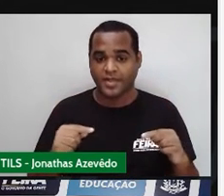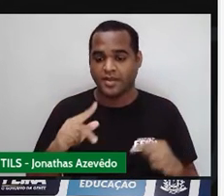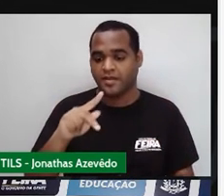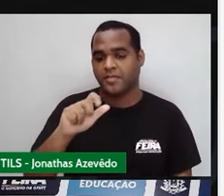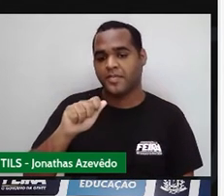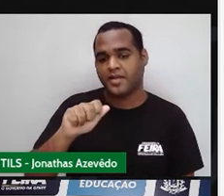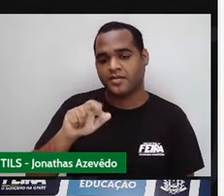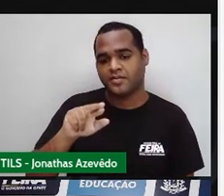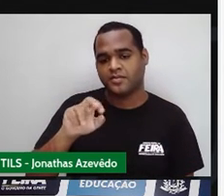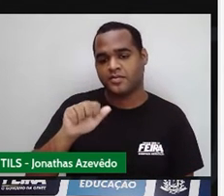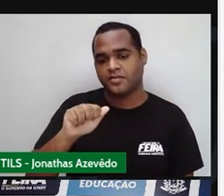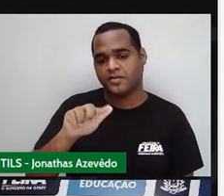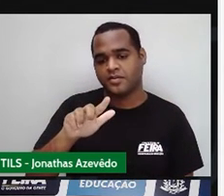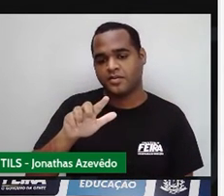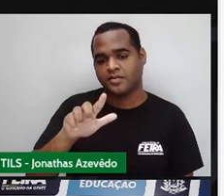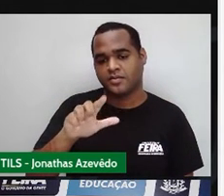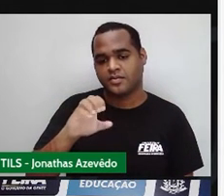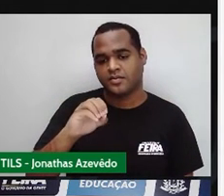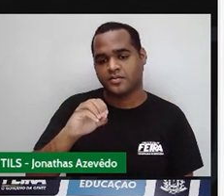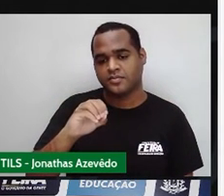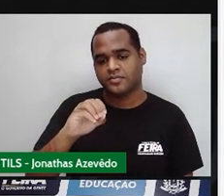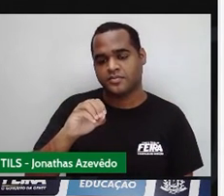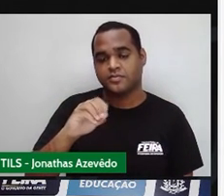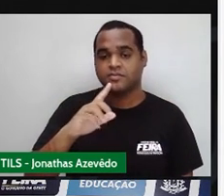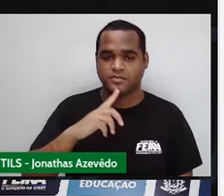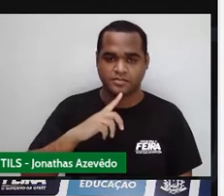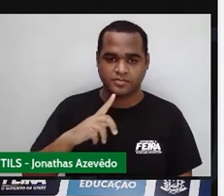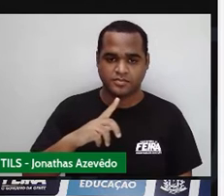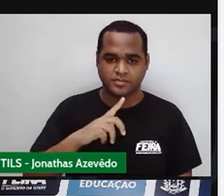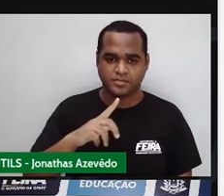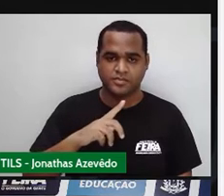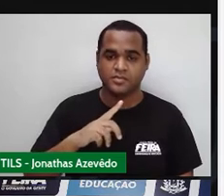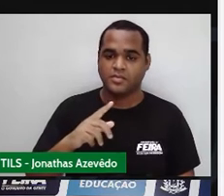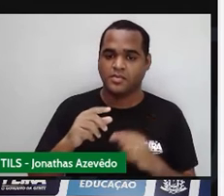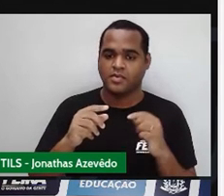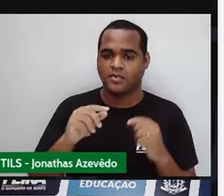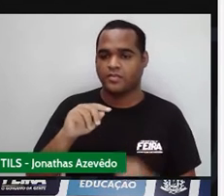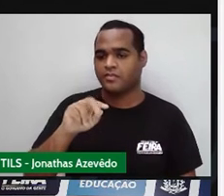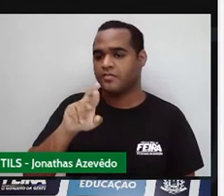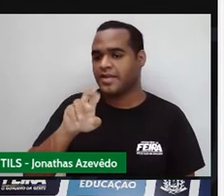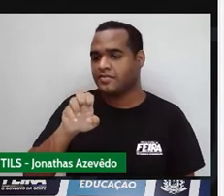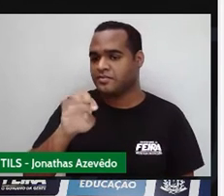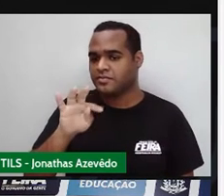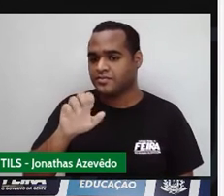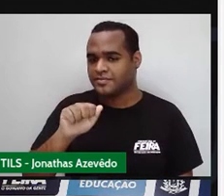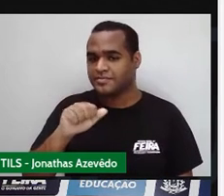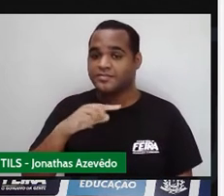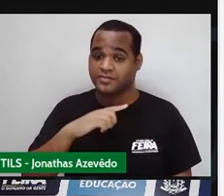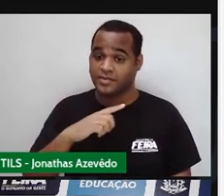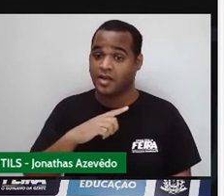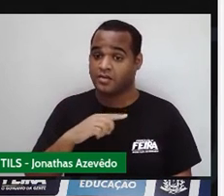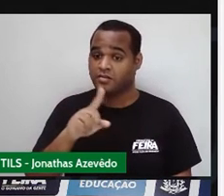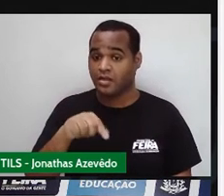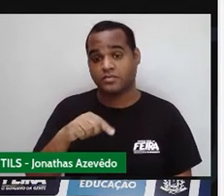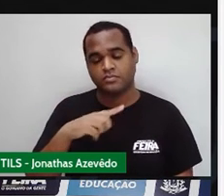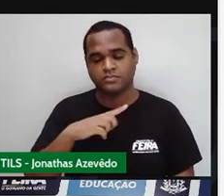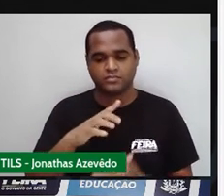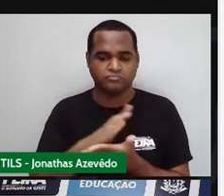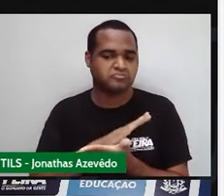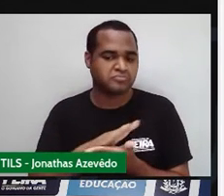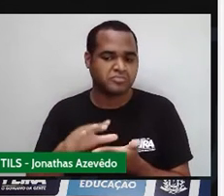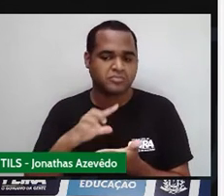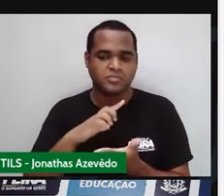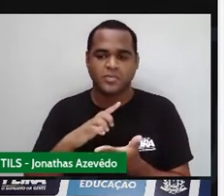paralelos? Vem de retas paralelas, tá? Retas paralelas são aquelas retas que